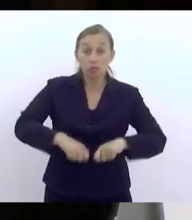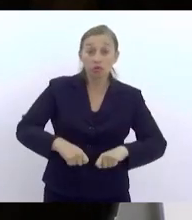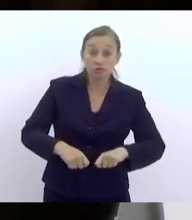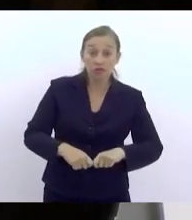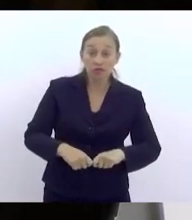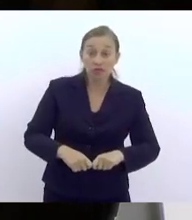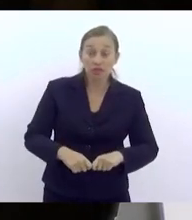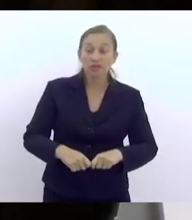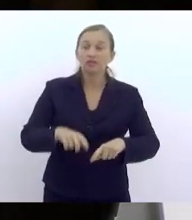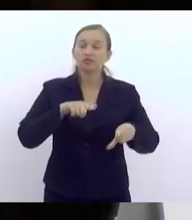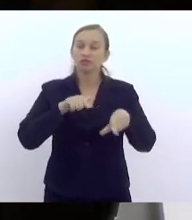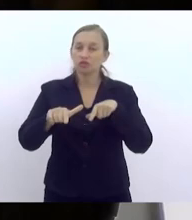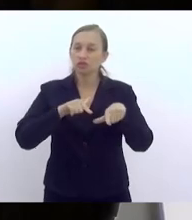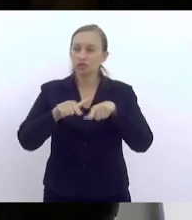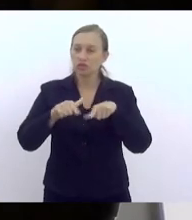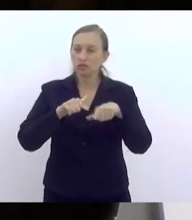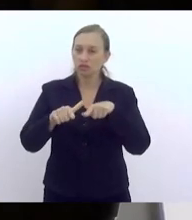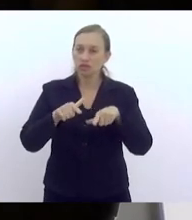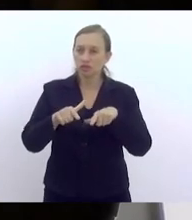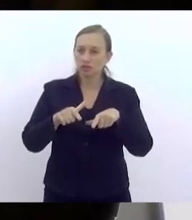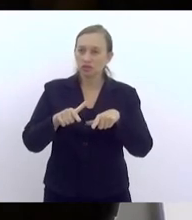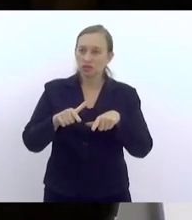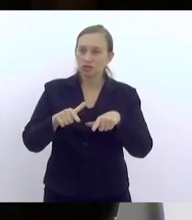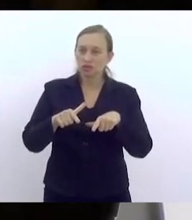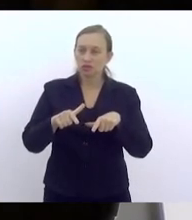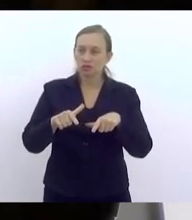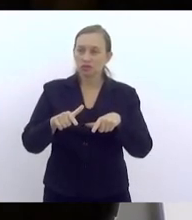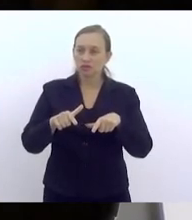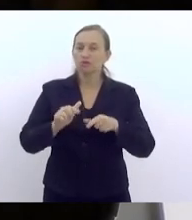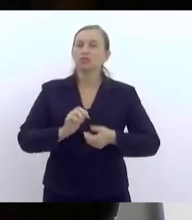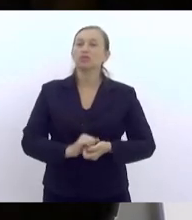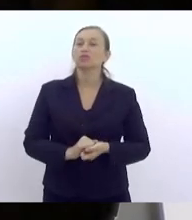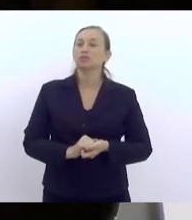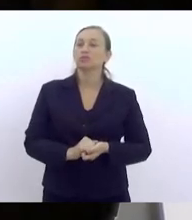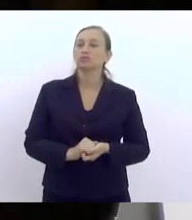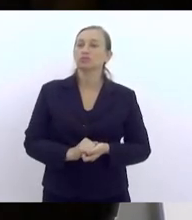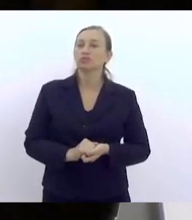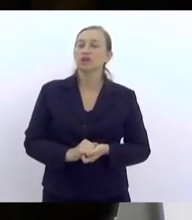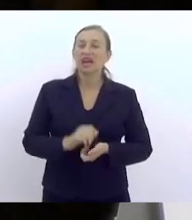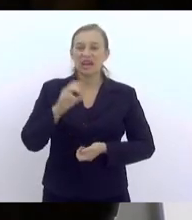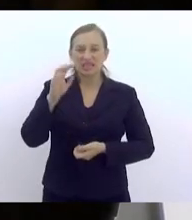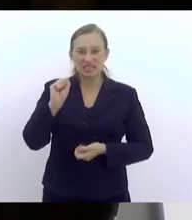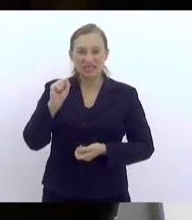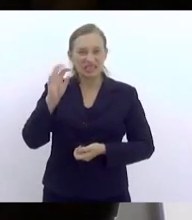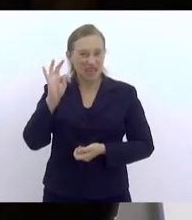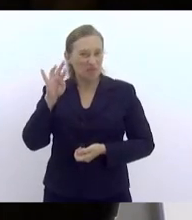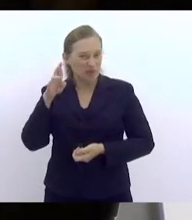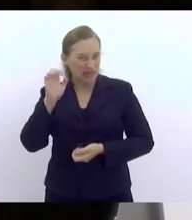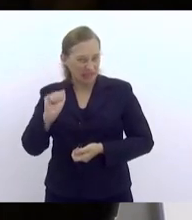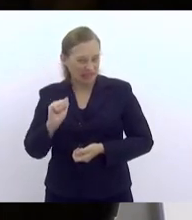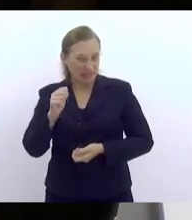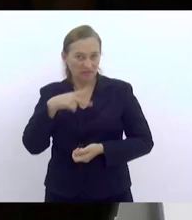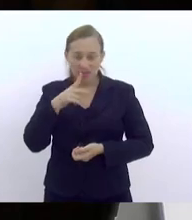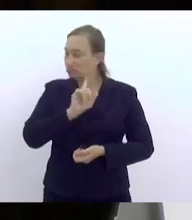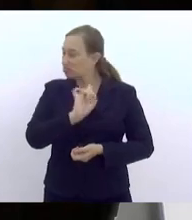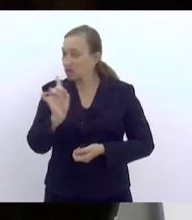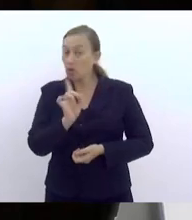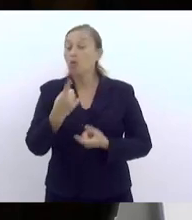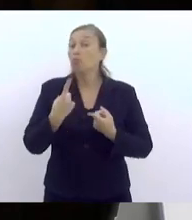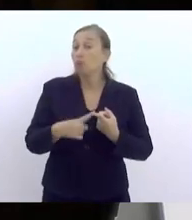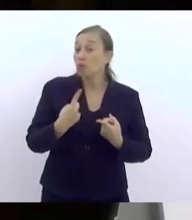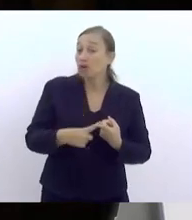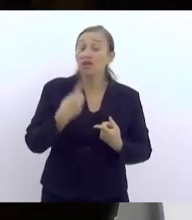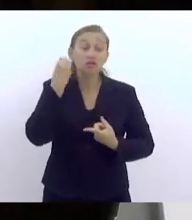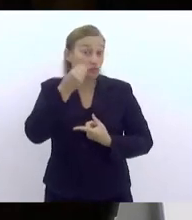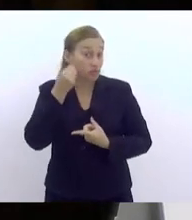de trabalho que são operacionalizáveis. operacionalizáveis. Por quê? Porque a Sabrina está dizendo que é operacionalizável? Não, porque existem